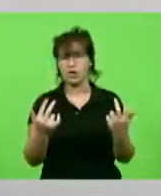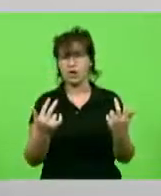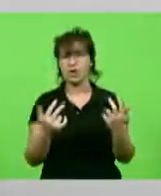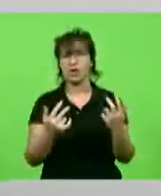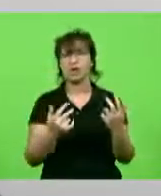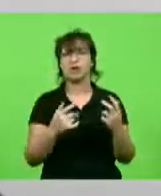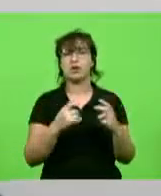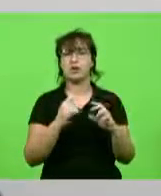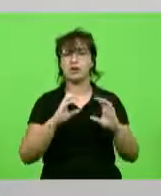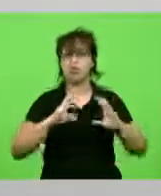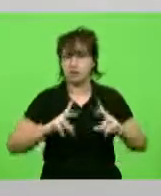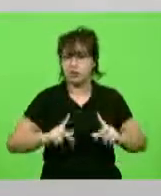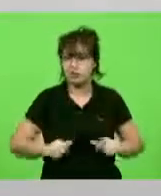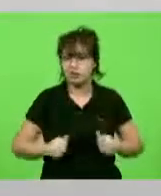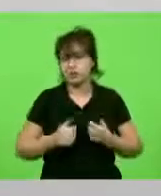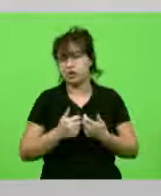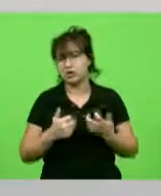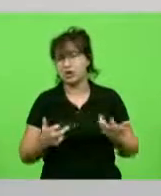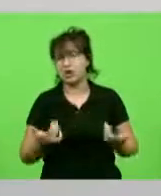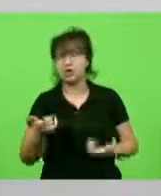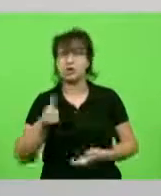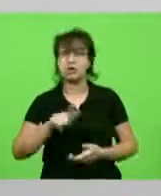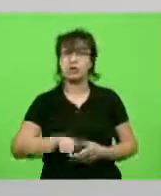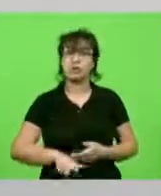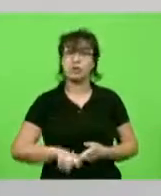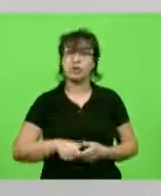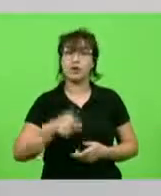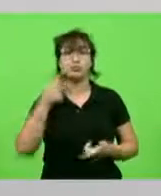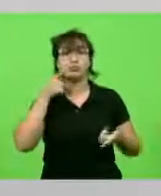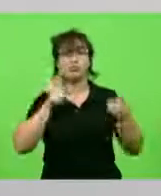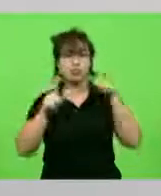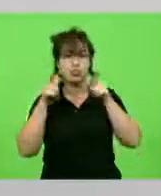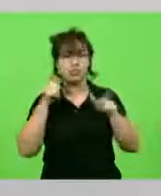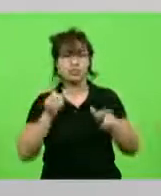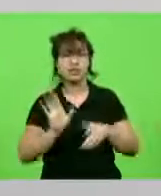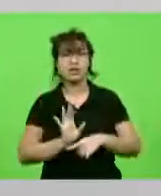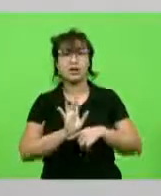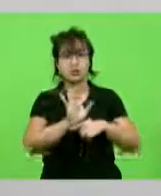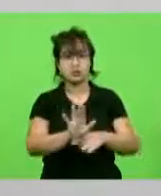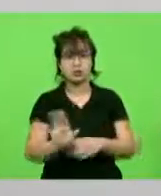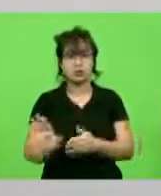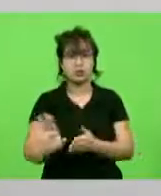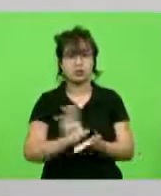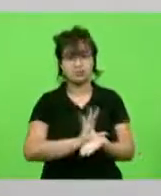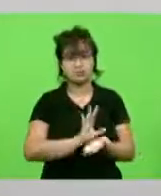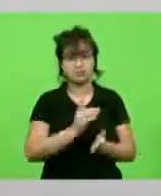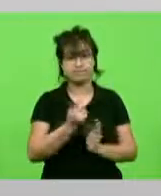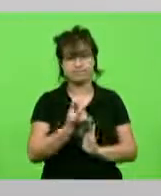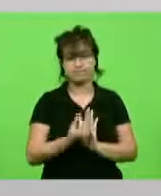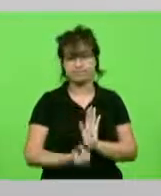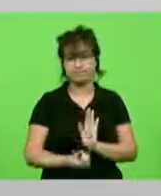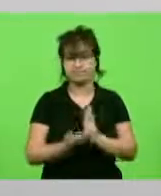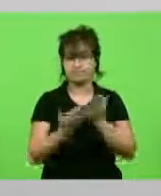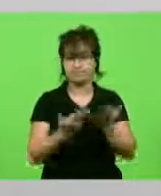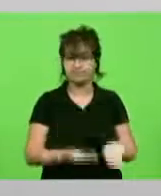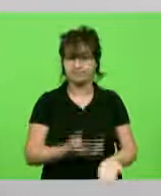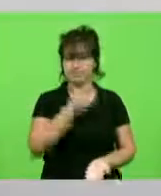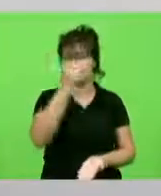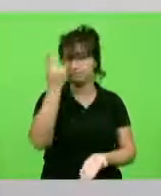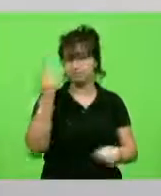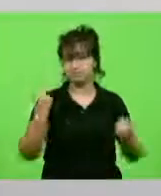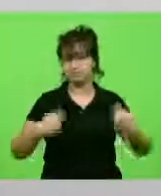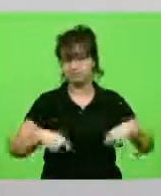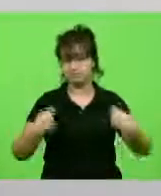sanitárias ou seja também na busca de auxílio financeiro aos que estão necessitados, inclusive agora